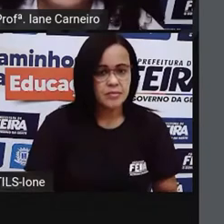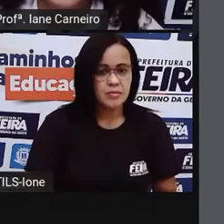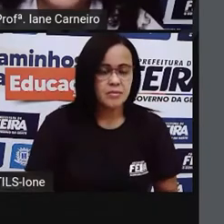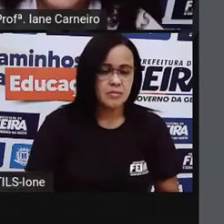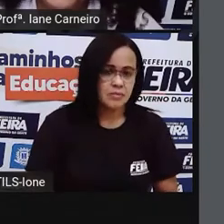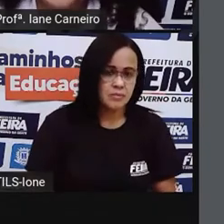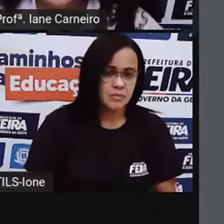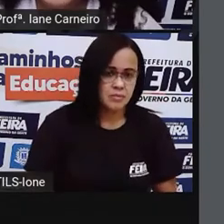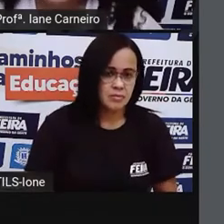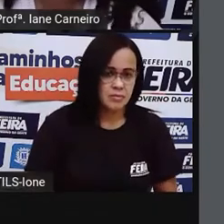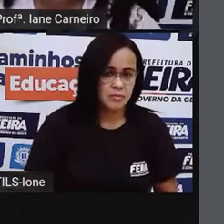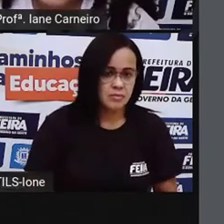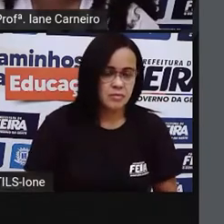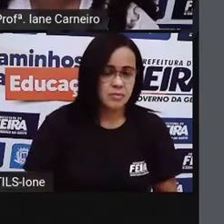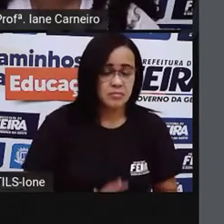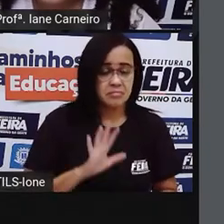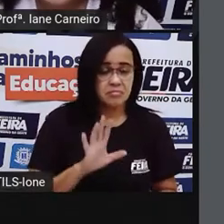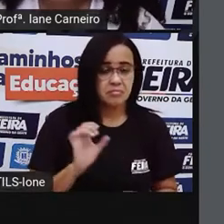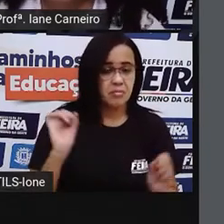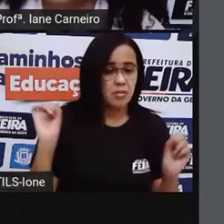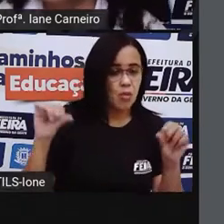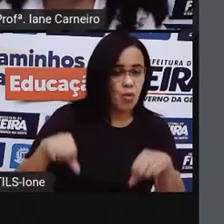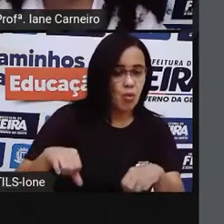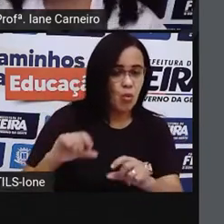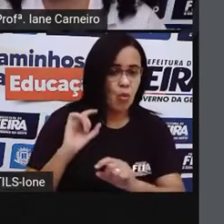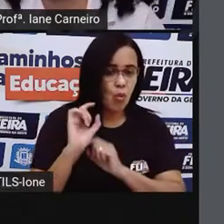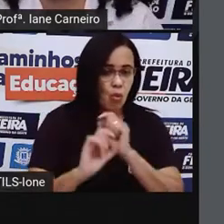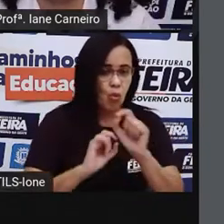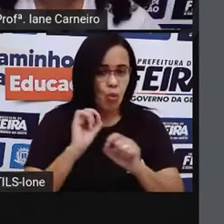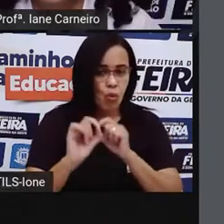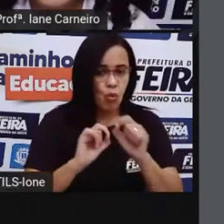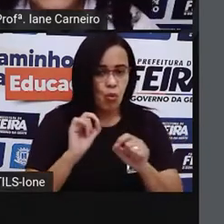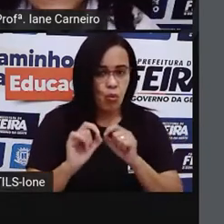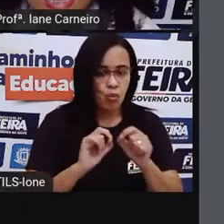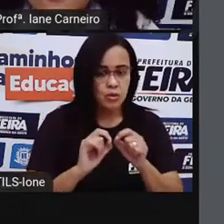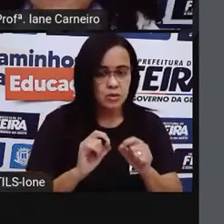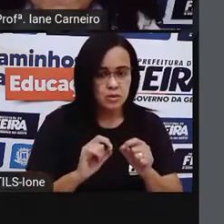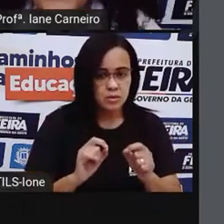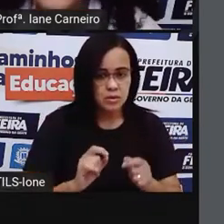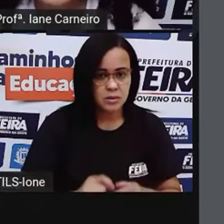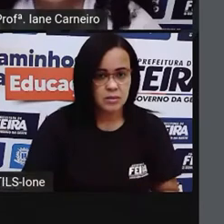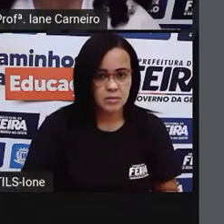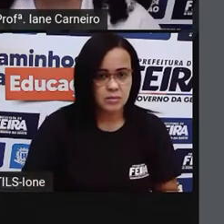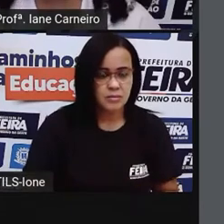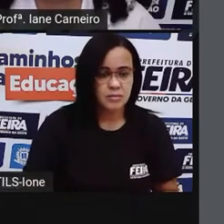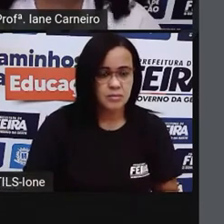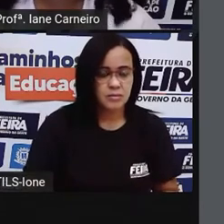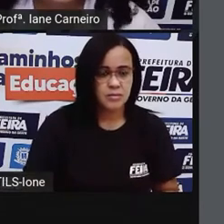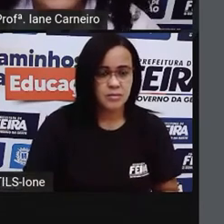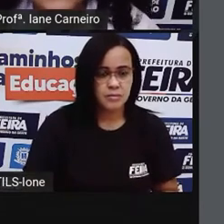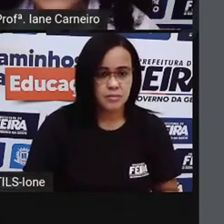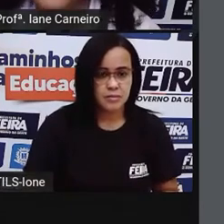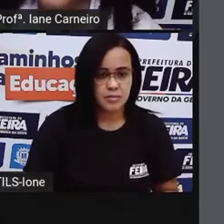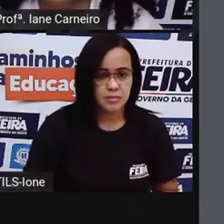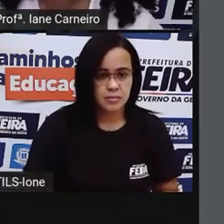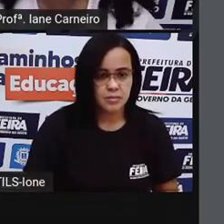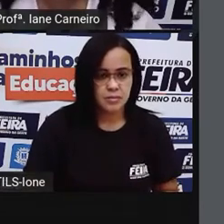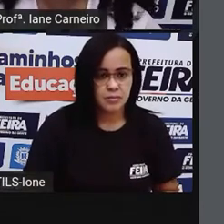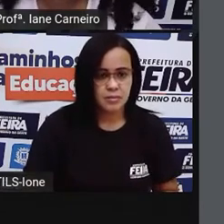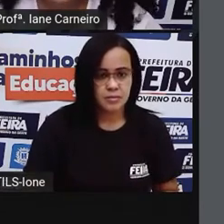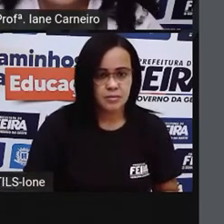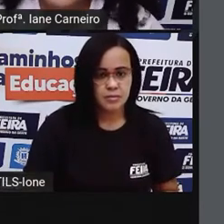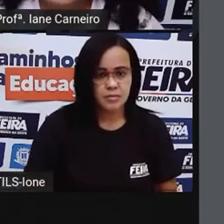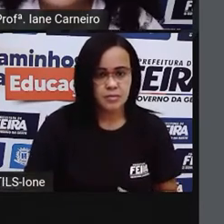Mas o pior foi que as traças, ao verem tal coisa, entraram na biblioteca num dia cinzento e